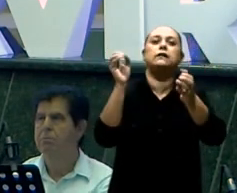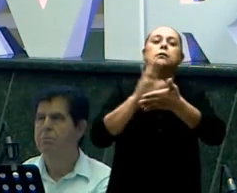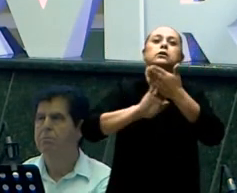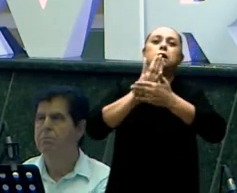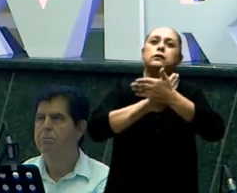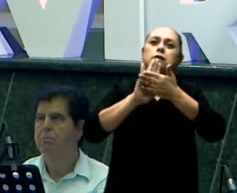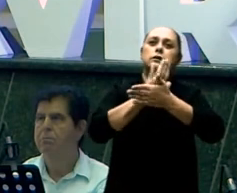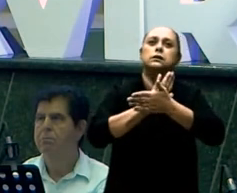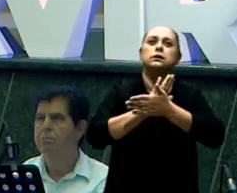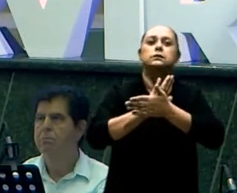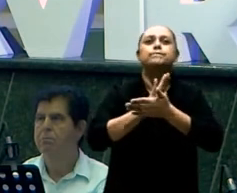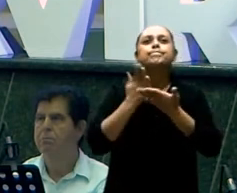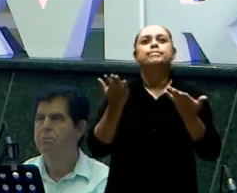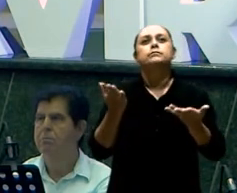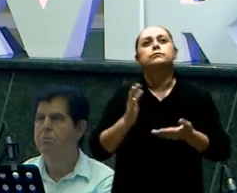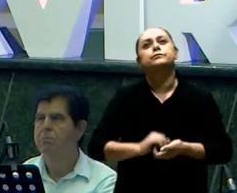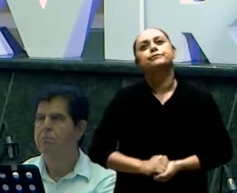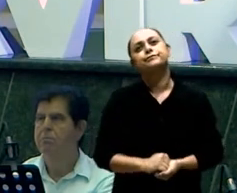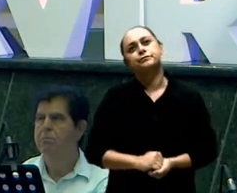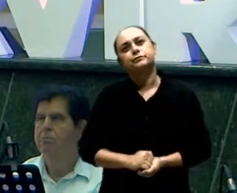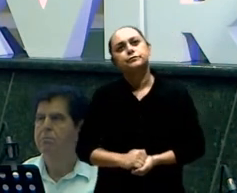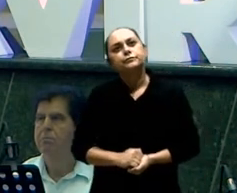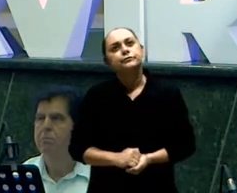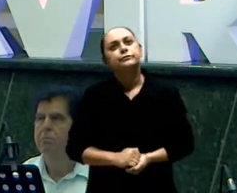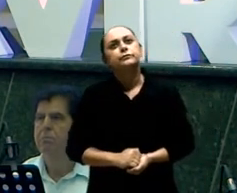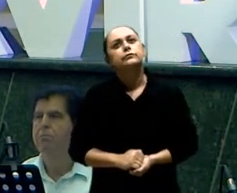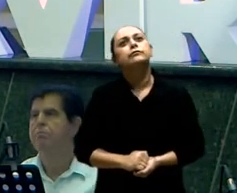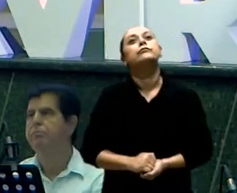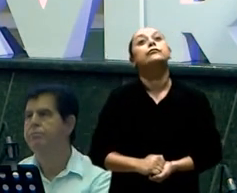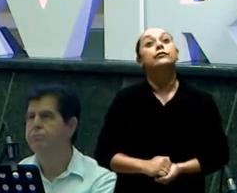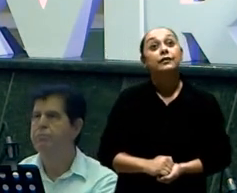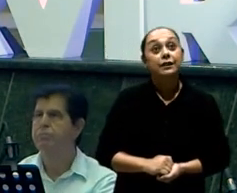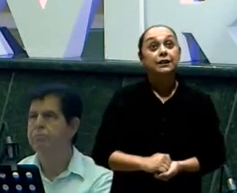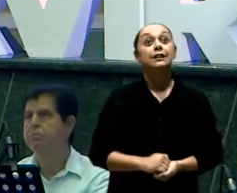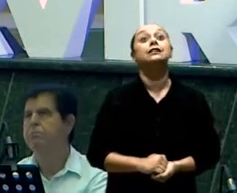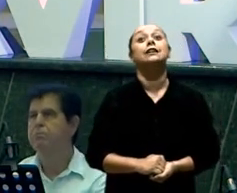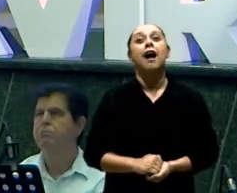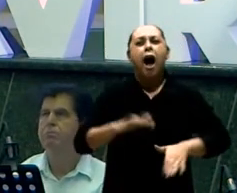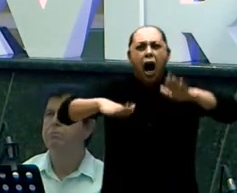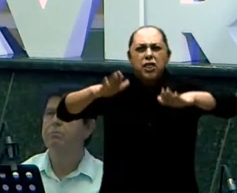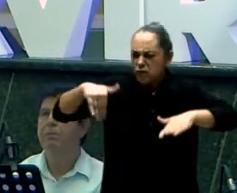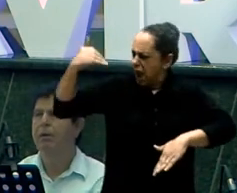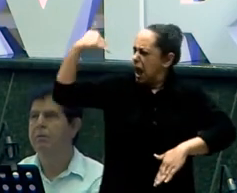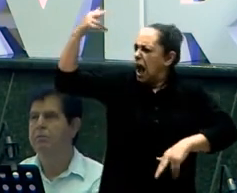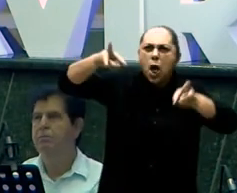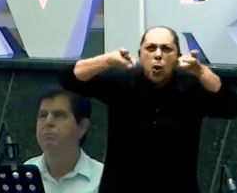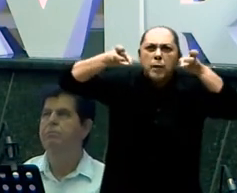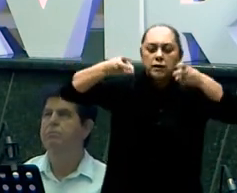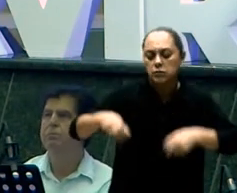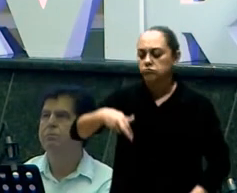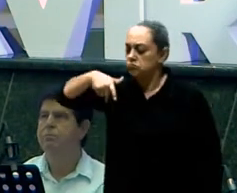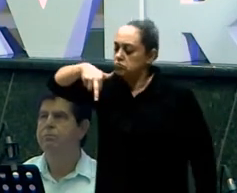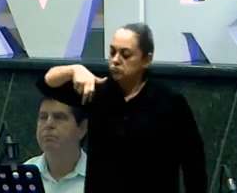estabanado Meu Deus do céu Quebra copo toda hora Tropeça Você está andando do nada Vai lá e tropeça Você fala Mas não é possível Esse menino Meu Deus do céu